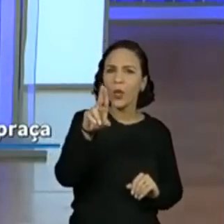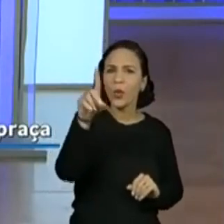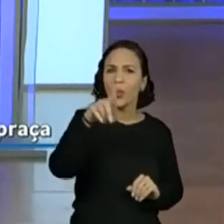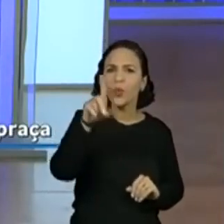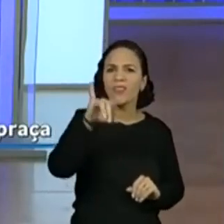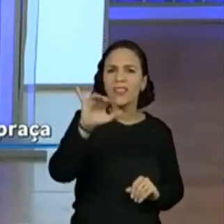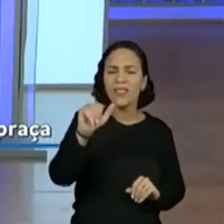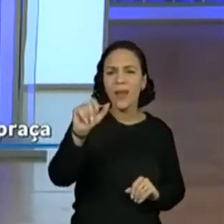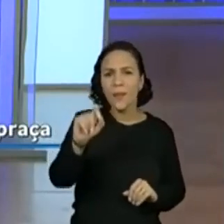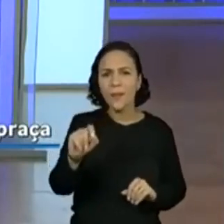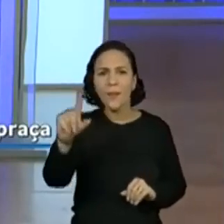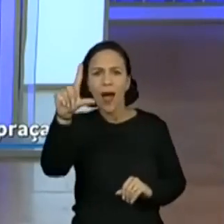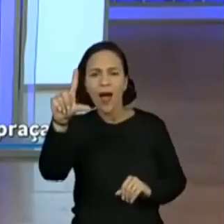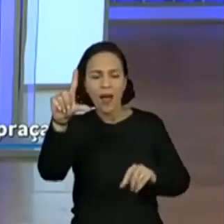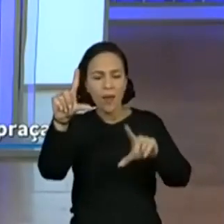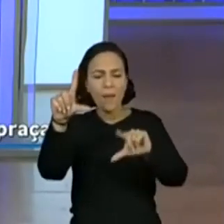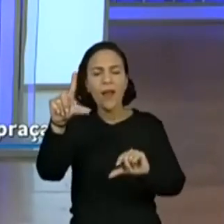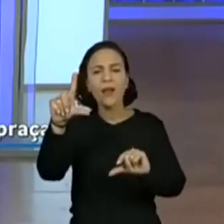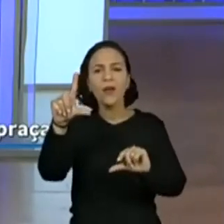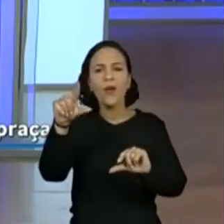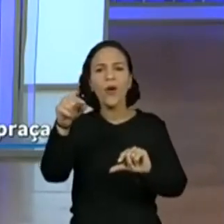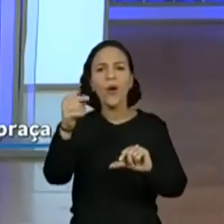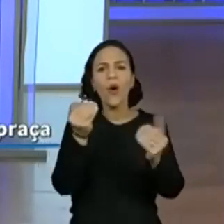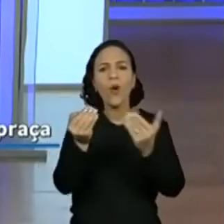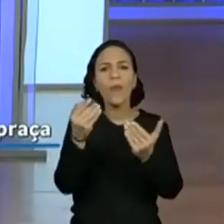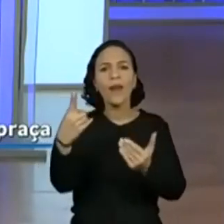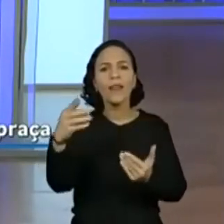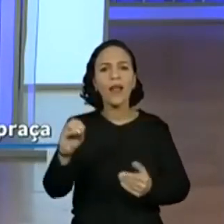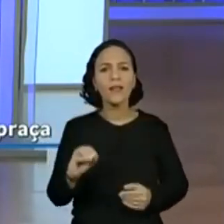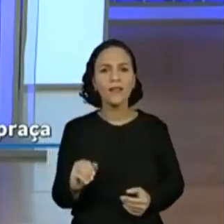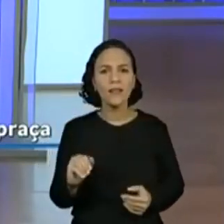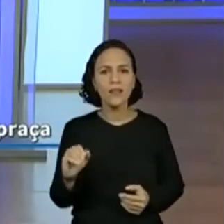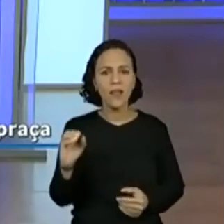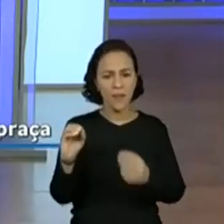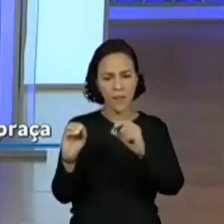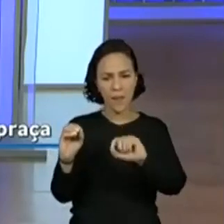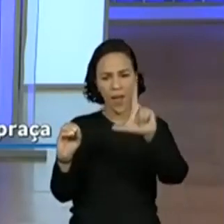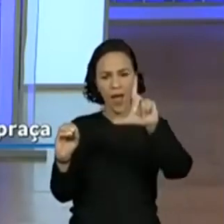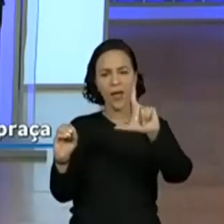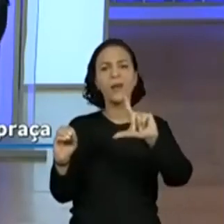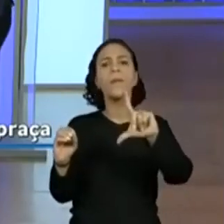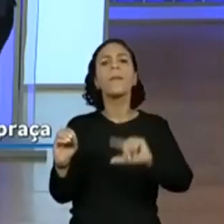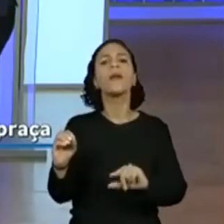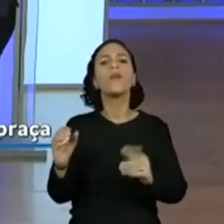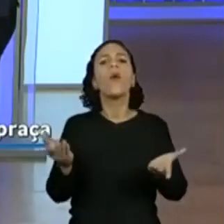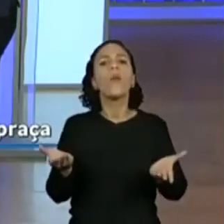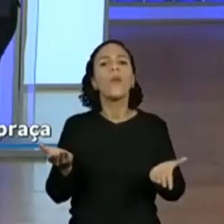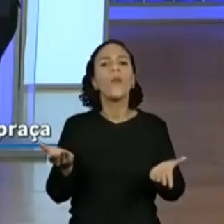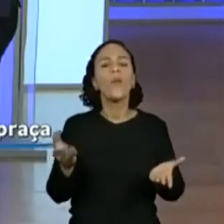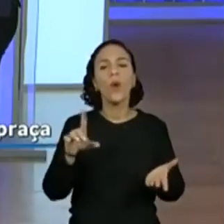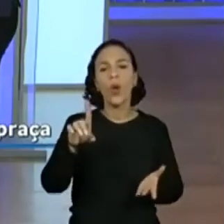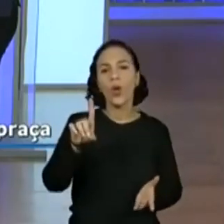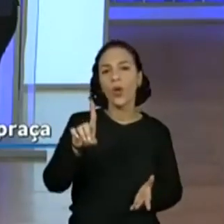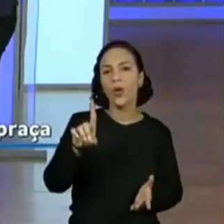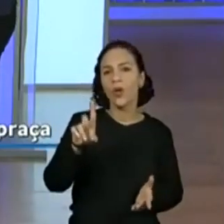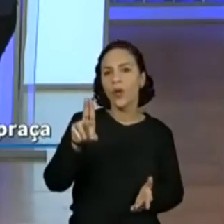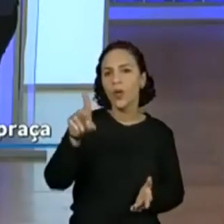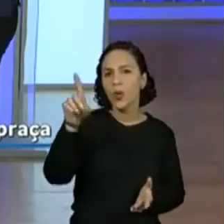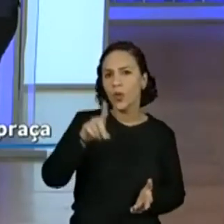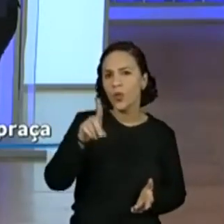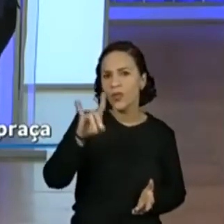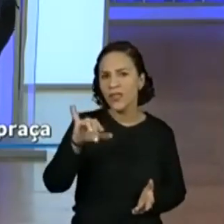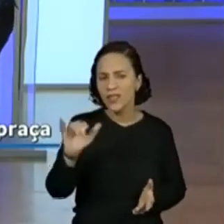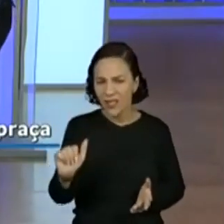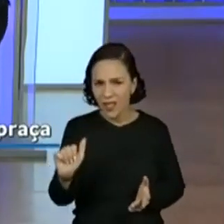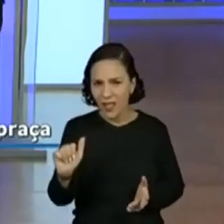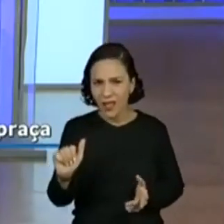dez, hein? Isso, é isso mesmo que eles vão colocar ali para a gente. Olhando para o dez, dúzia. É a mesma coisa?